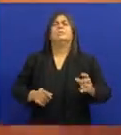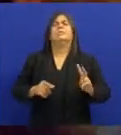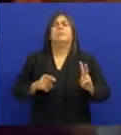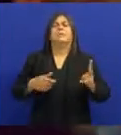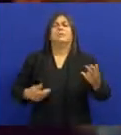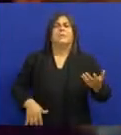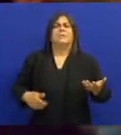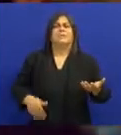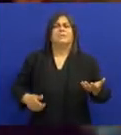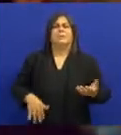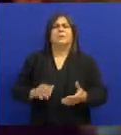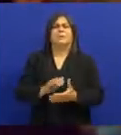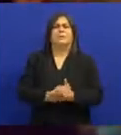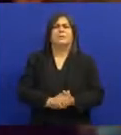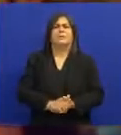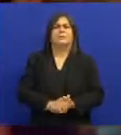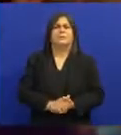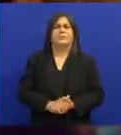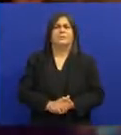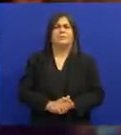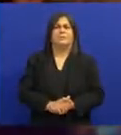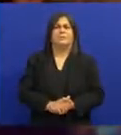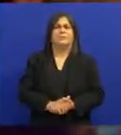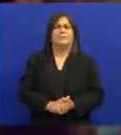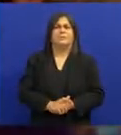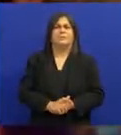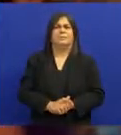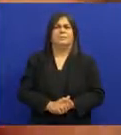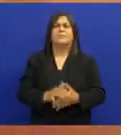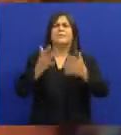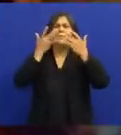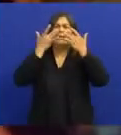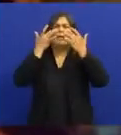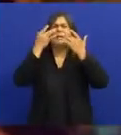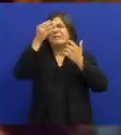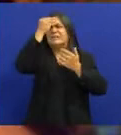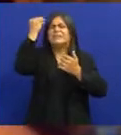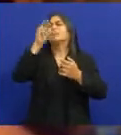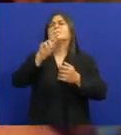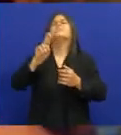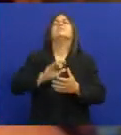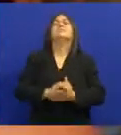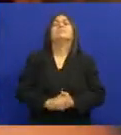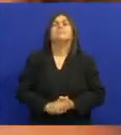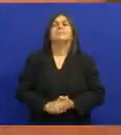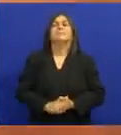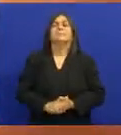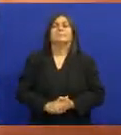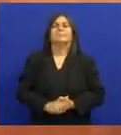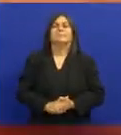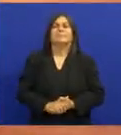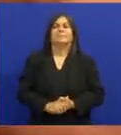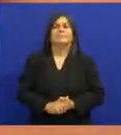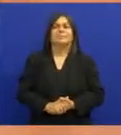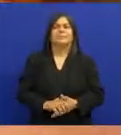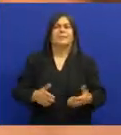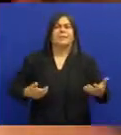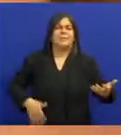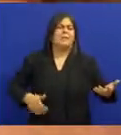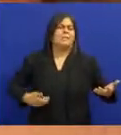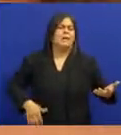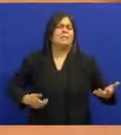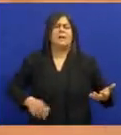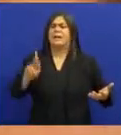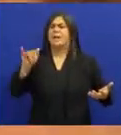a gente Chegou lá no ensaio Lá no ensaio Acho que foi no teatro do Cine Se eu não me engano E a gente foi ensaiar E eu